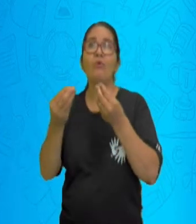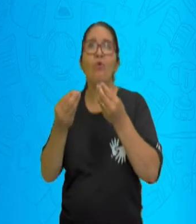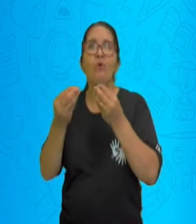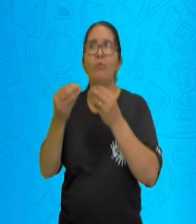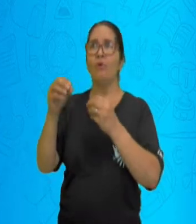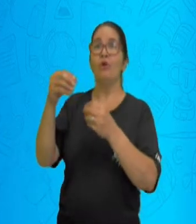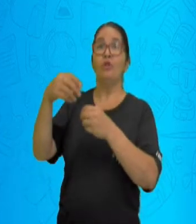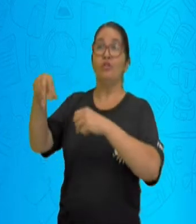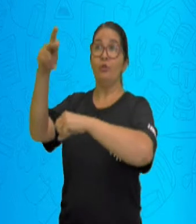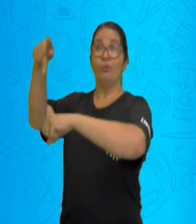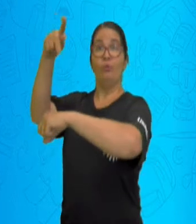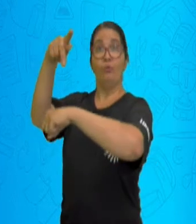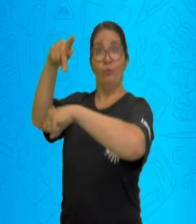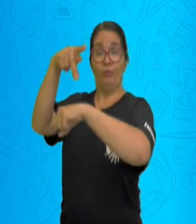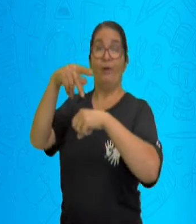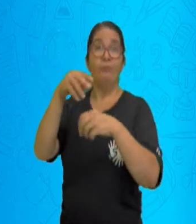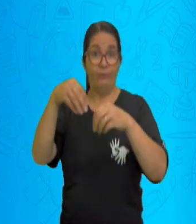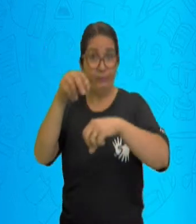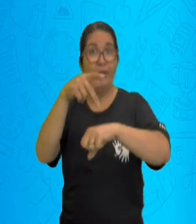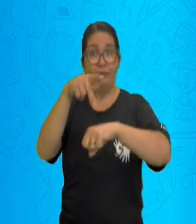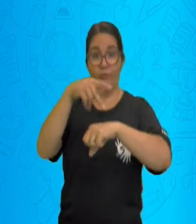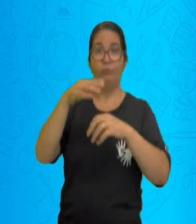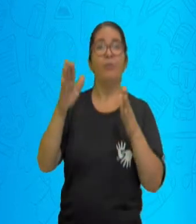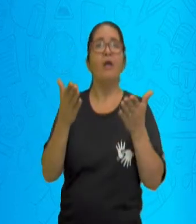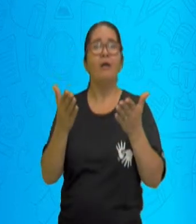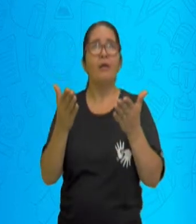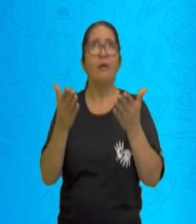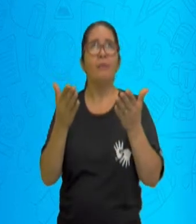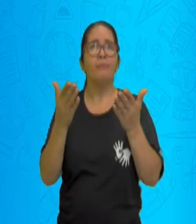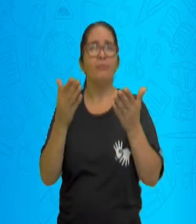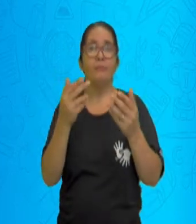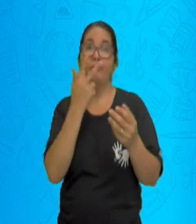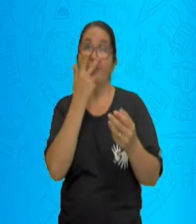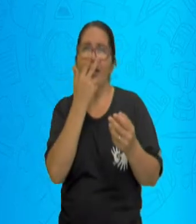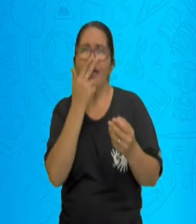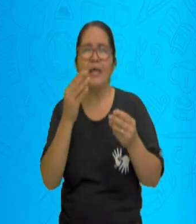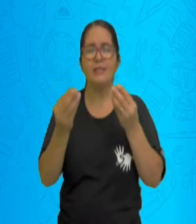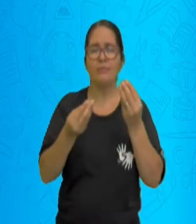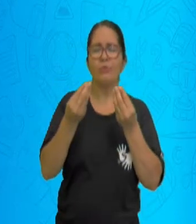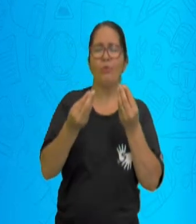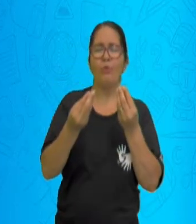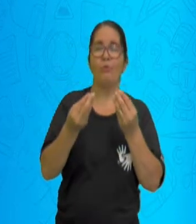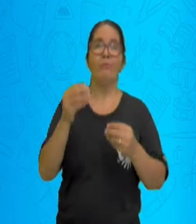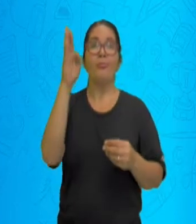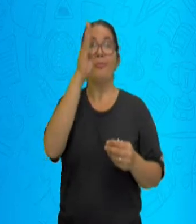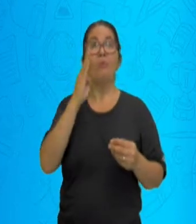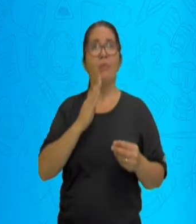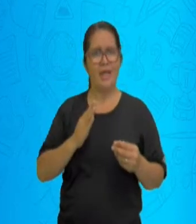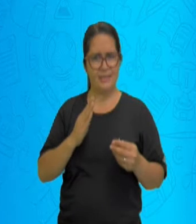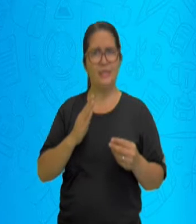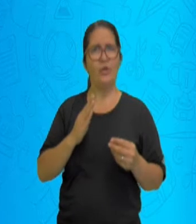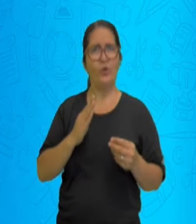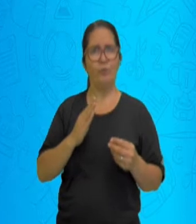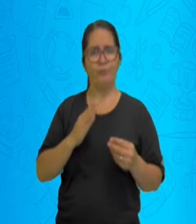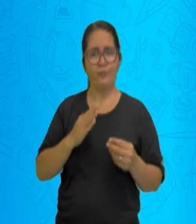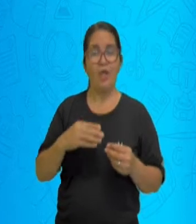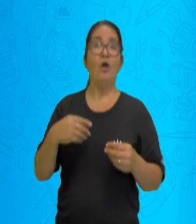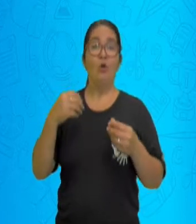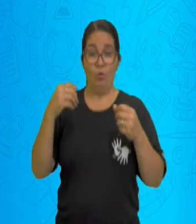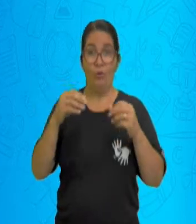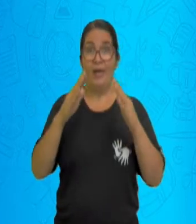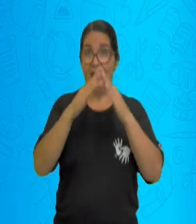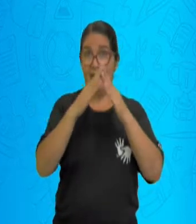saída de uma localidade sem romper os limites de um país. Elas podem ser permanentes e